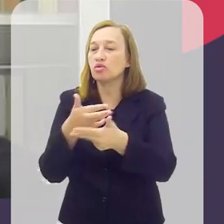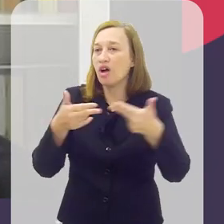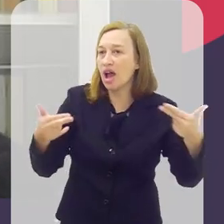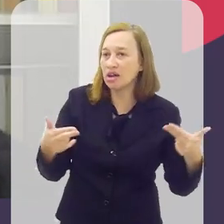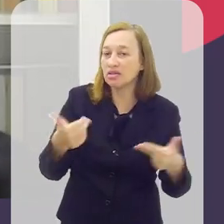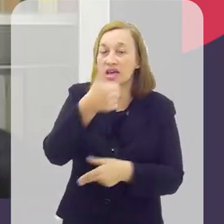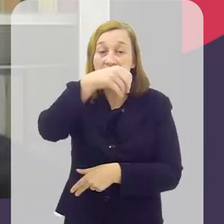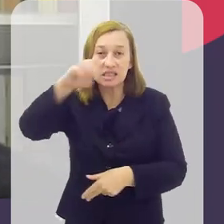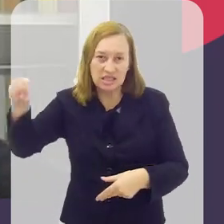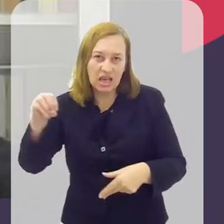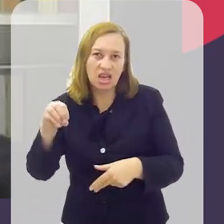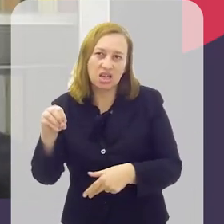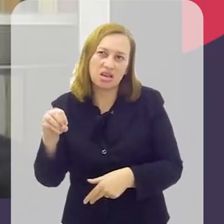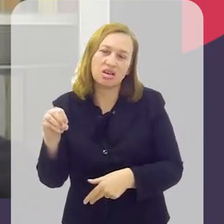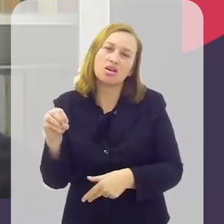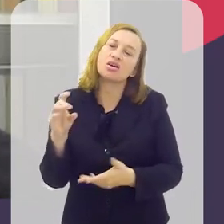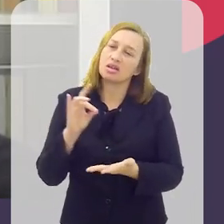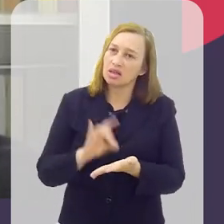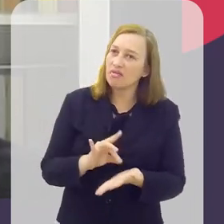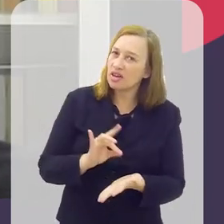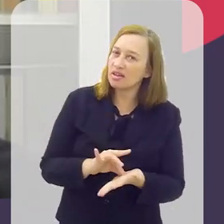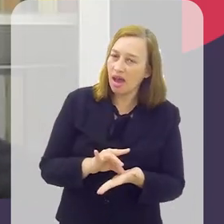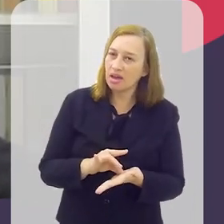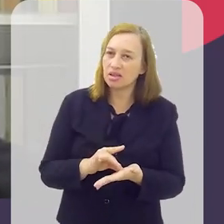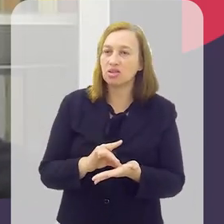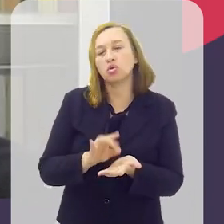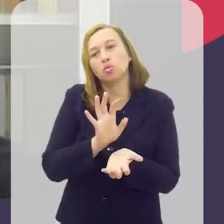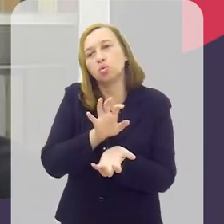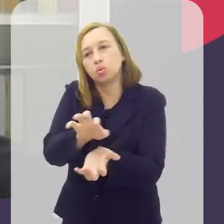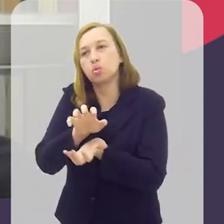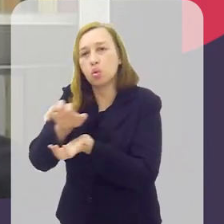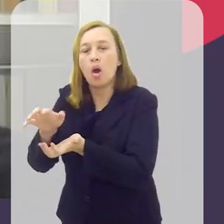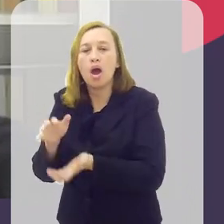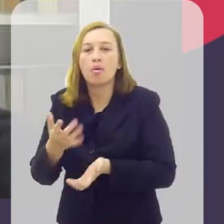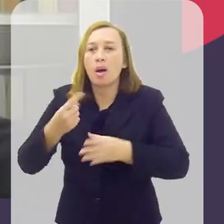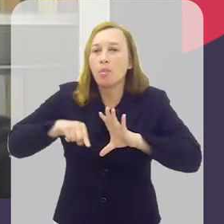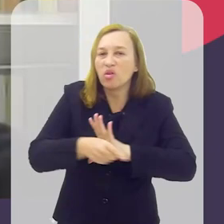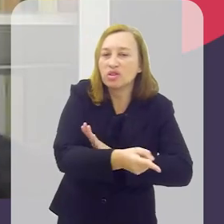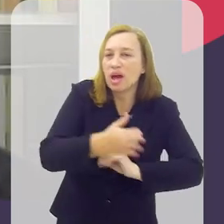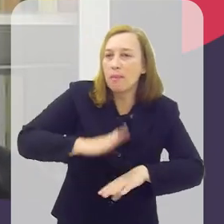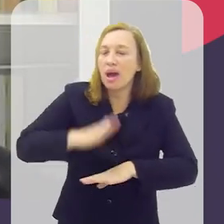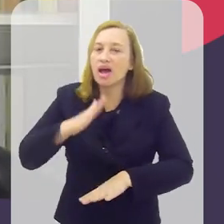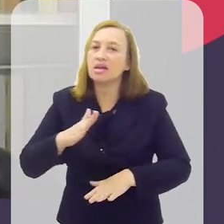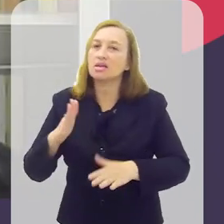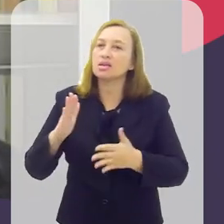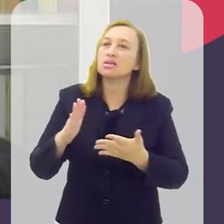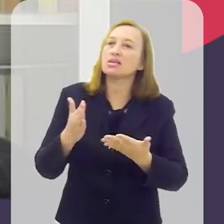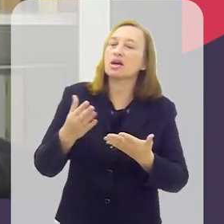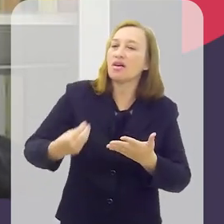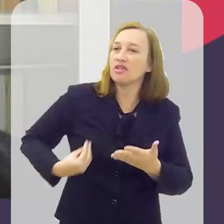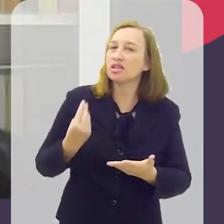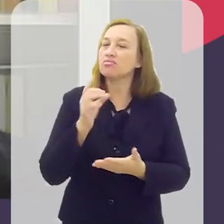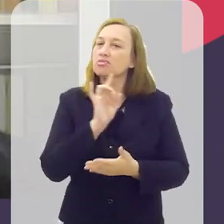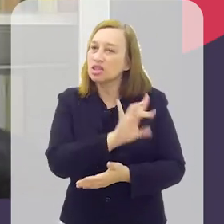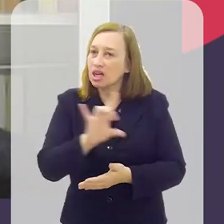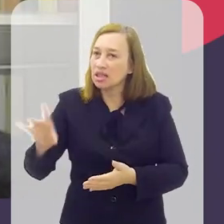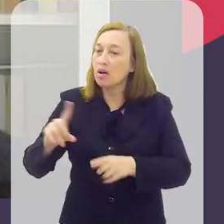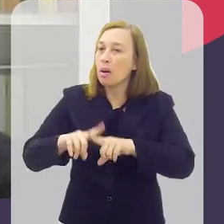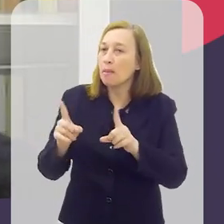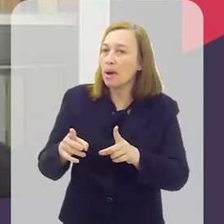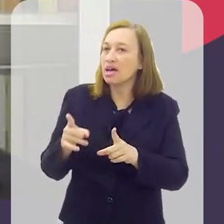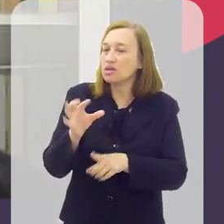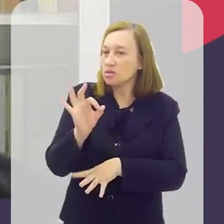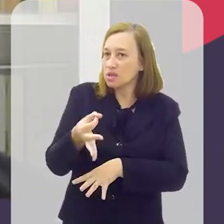com outros 100, na verdade, entrevistas de cunho um pouquinho mais qualitativa para tentar aprofundar um pouquinho mais da trajetória de cada um, mas o